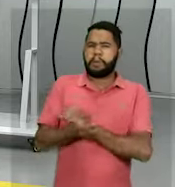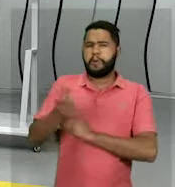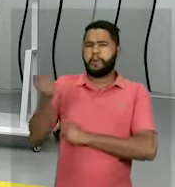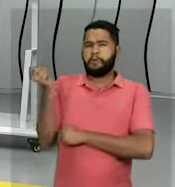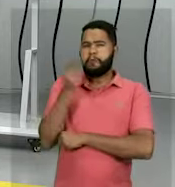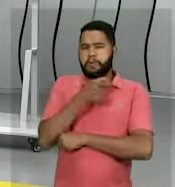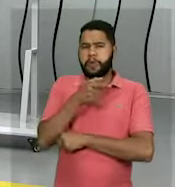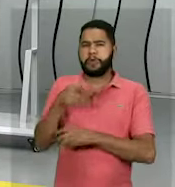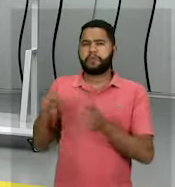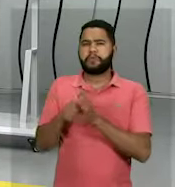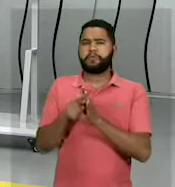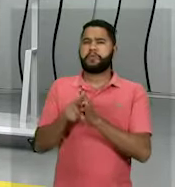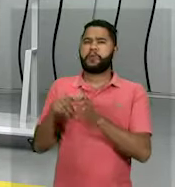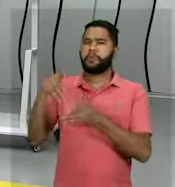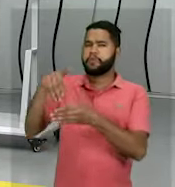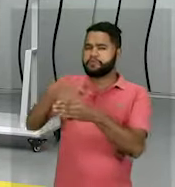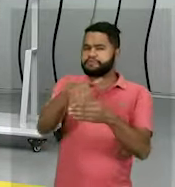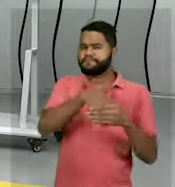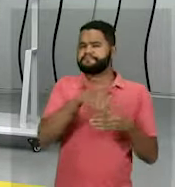eleitorais, né?